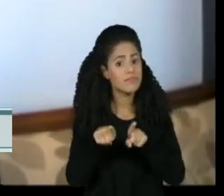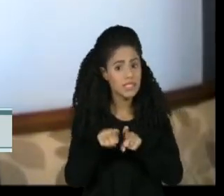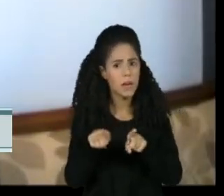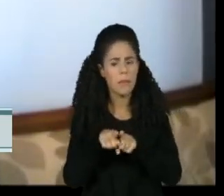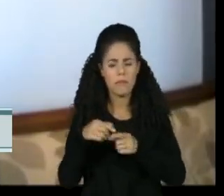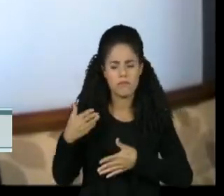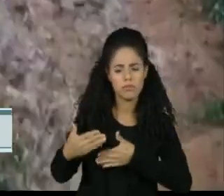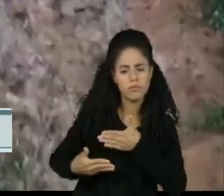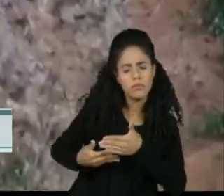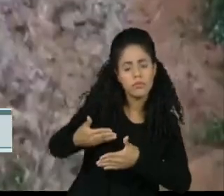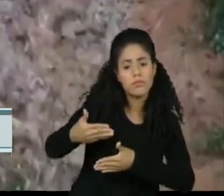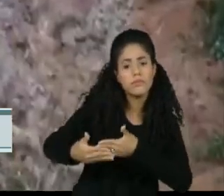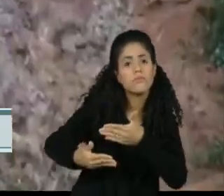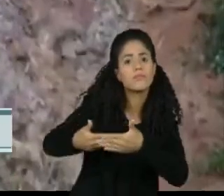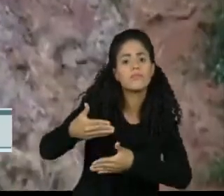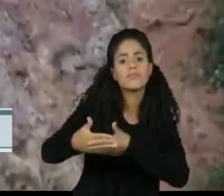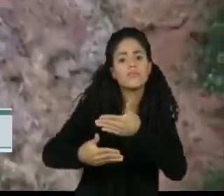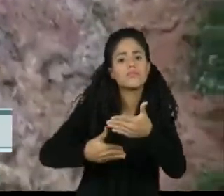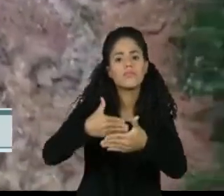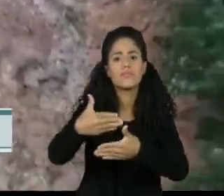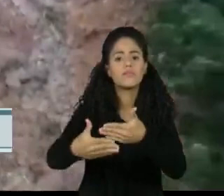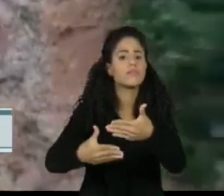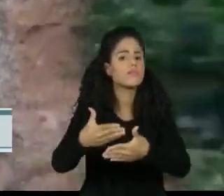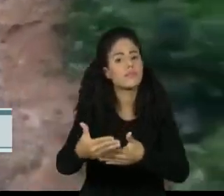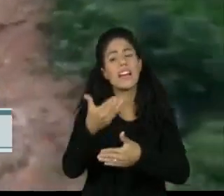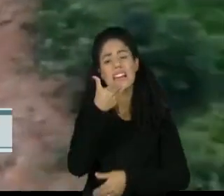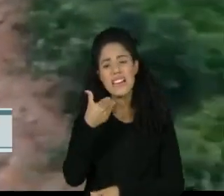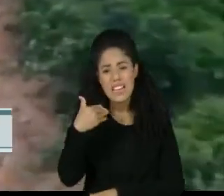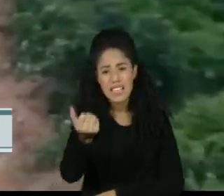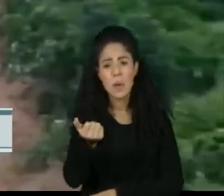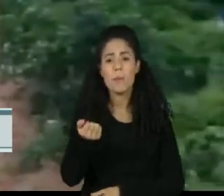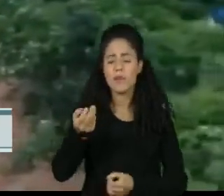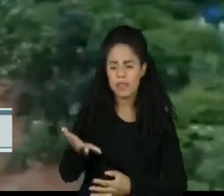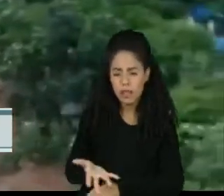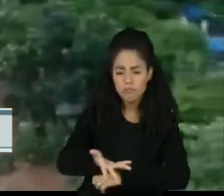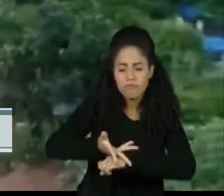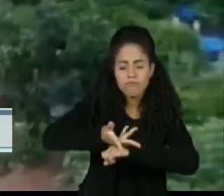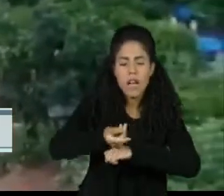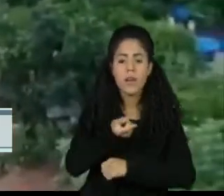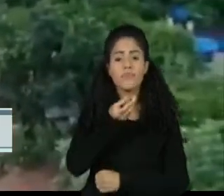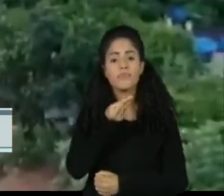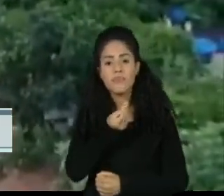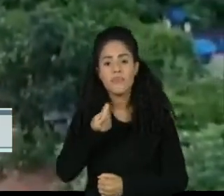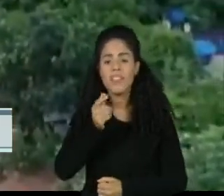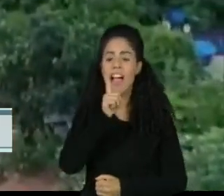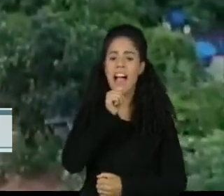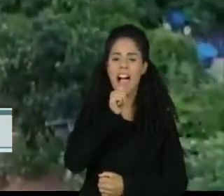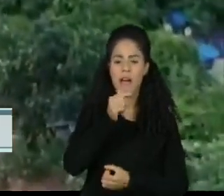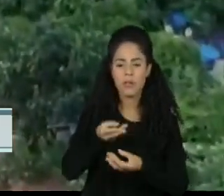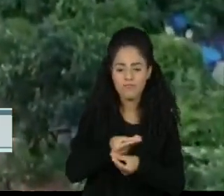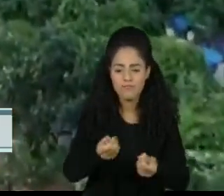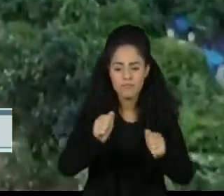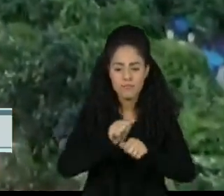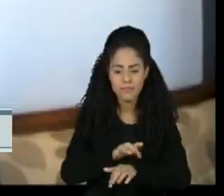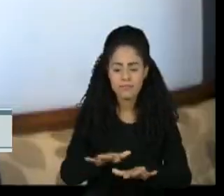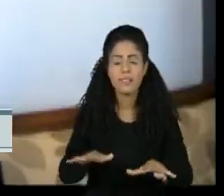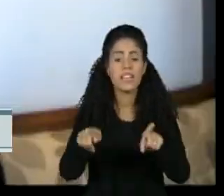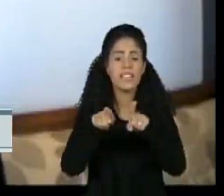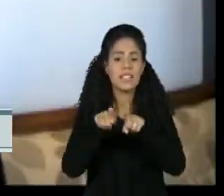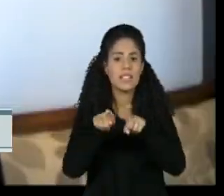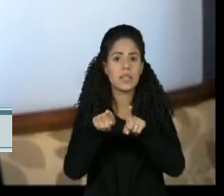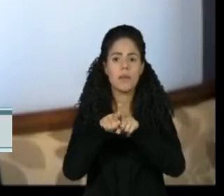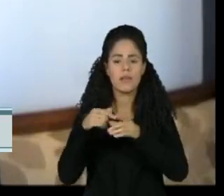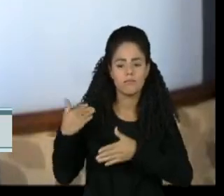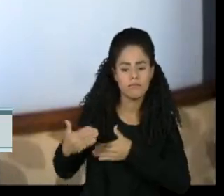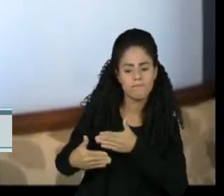o processo erosivo vai ser diminuído, o custo com tratamento da qualidade da água também vai ser diminuído por conta dos sedimentos que vão estar